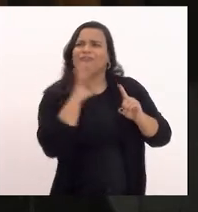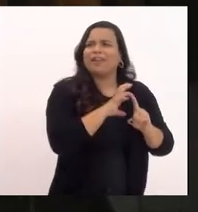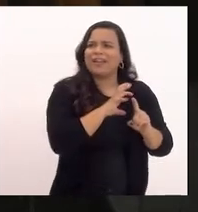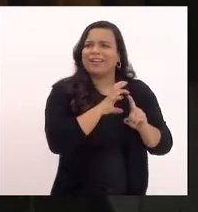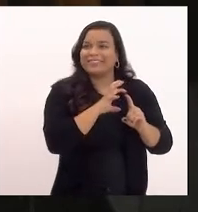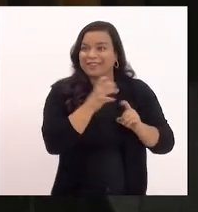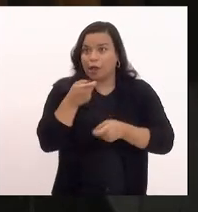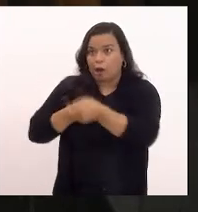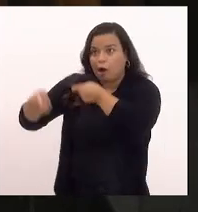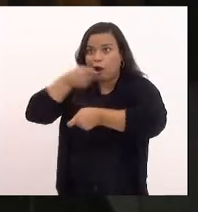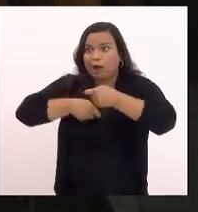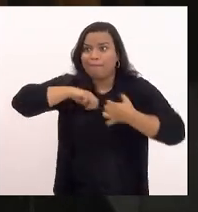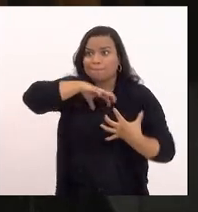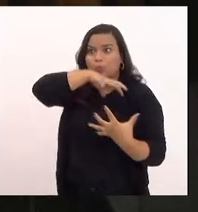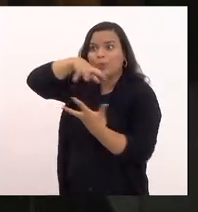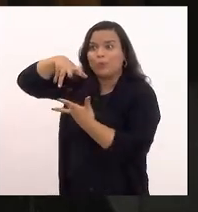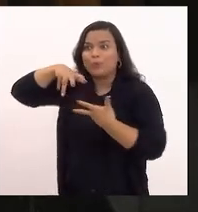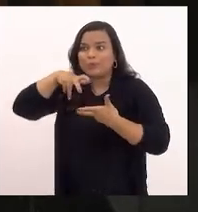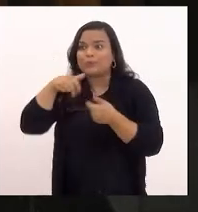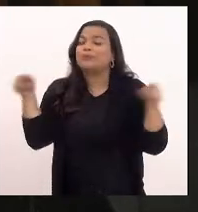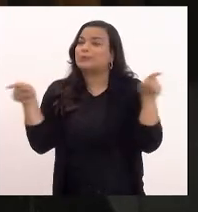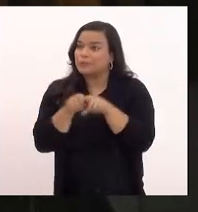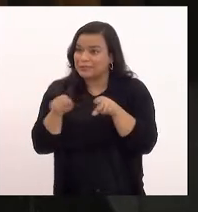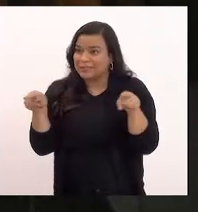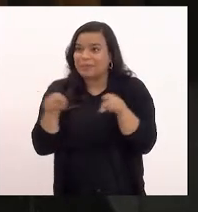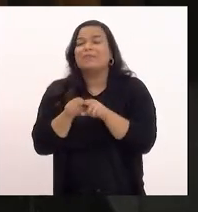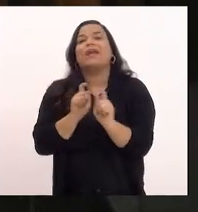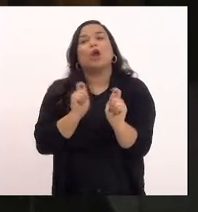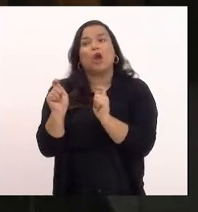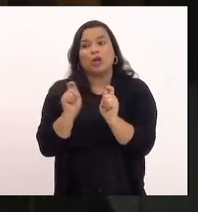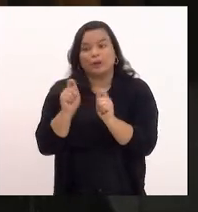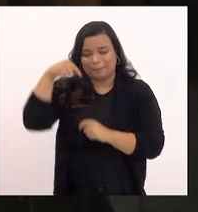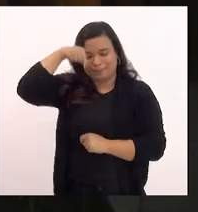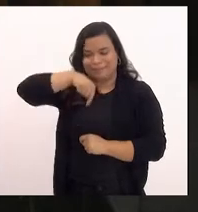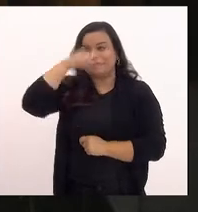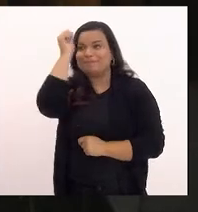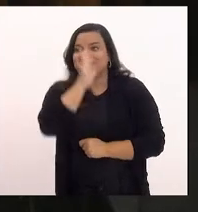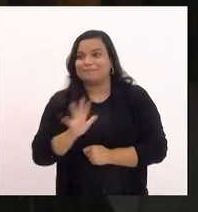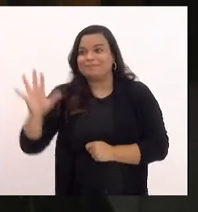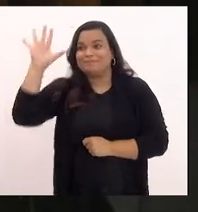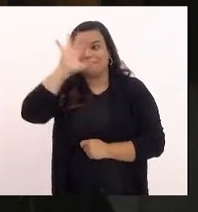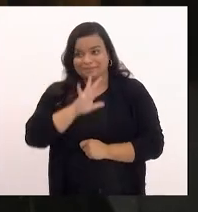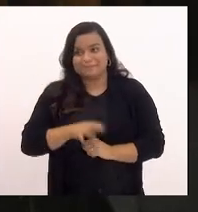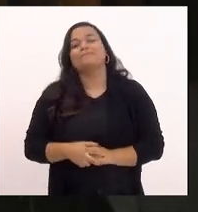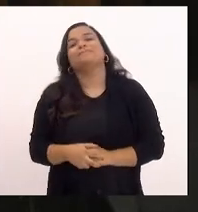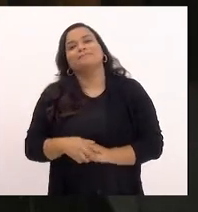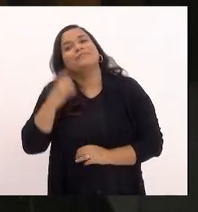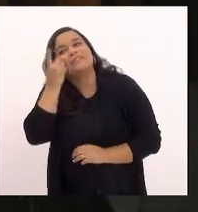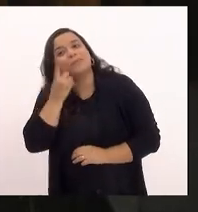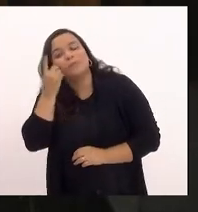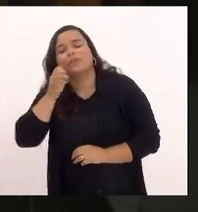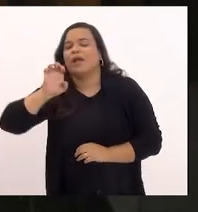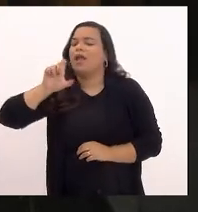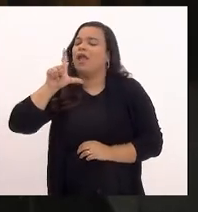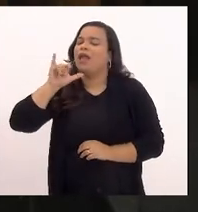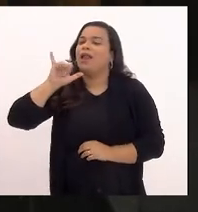economia mundial como a economia local deputado ele ao marco ele